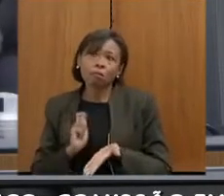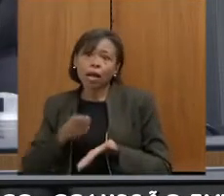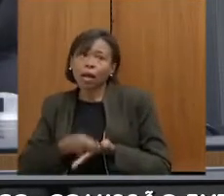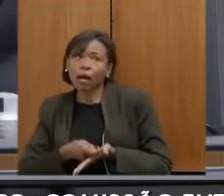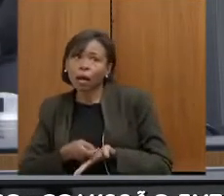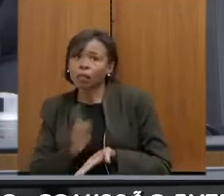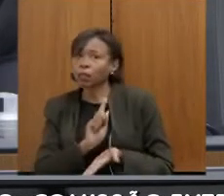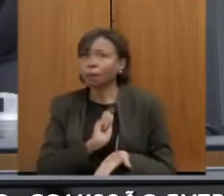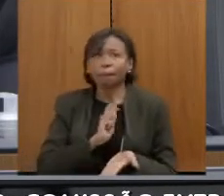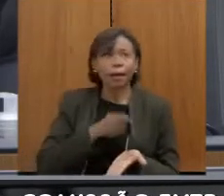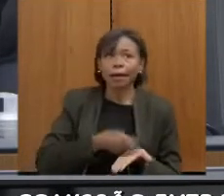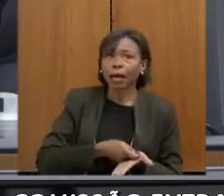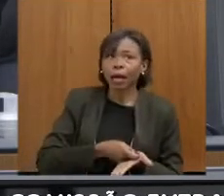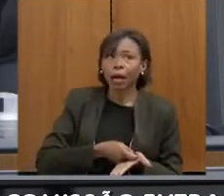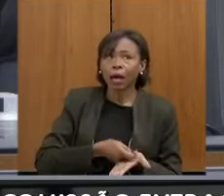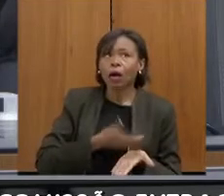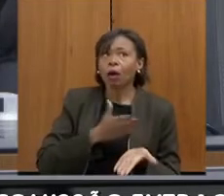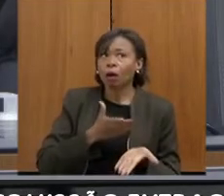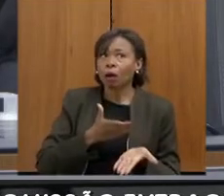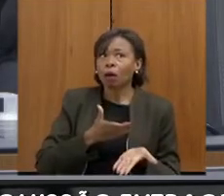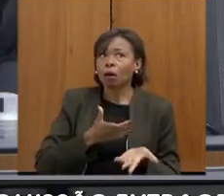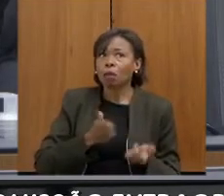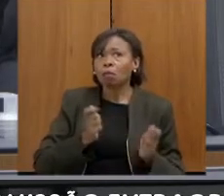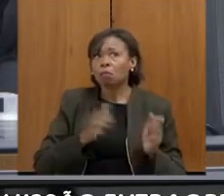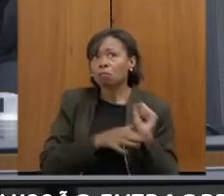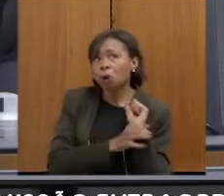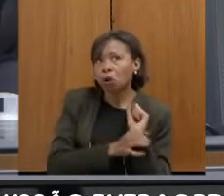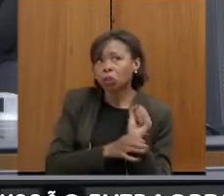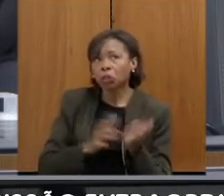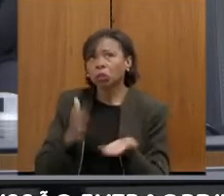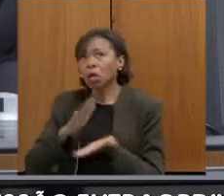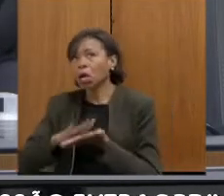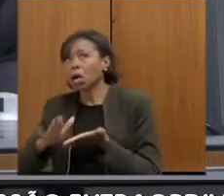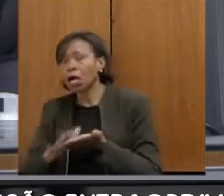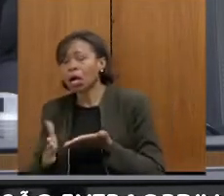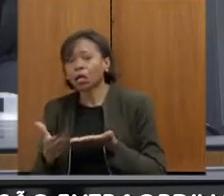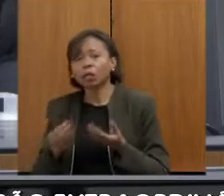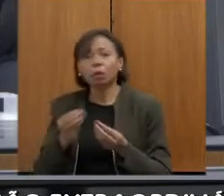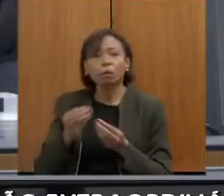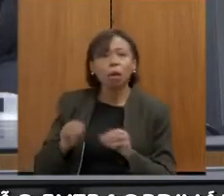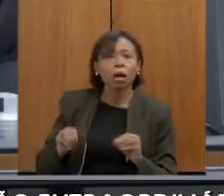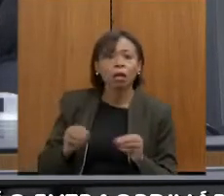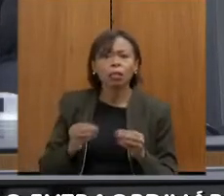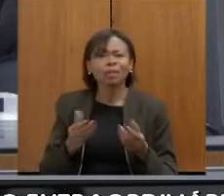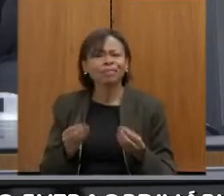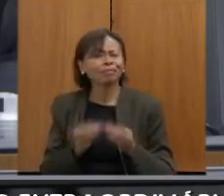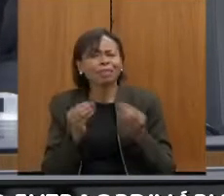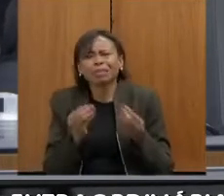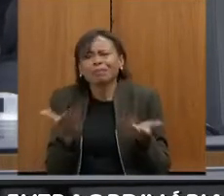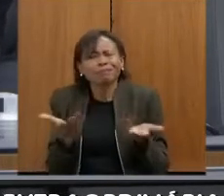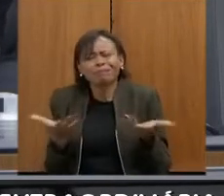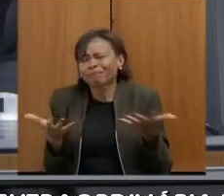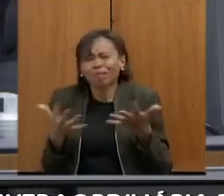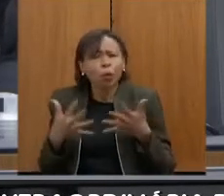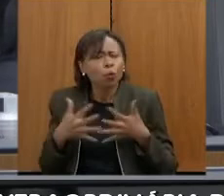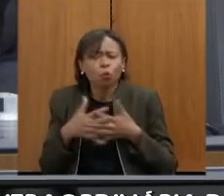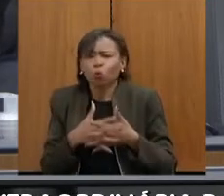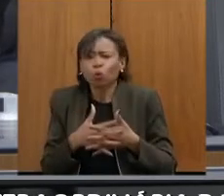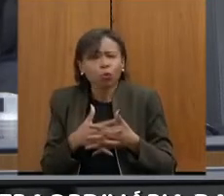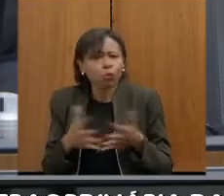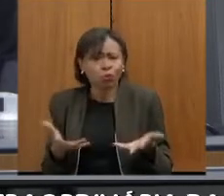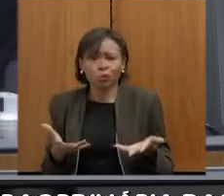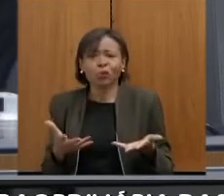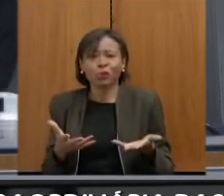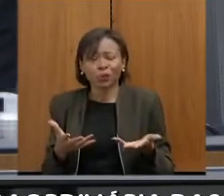fica claro para o contribuinte, para o cidadão, sequer para a própria Assembleia.